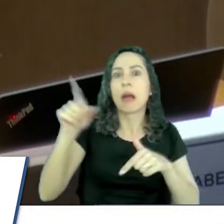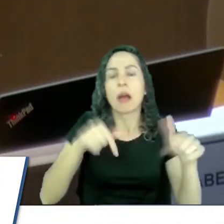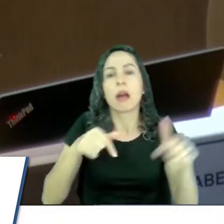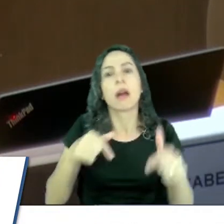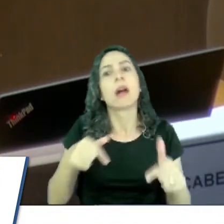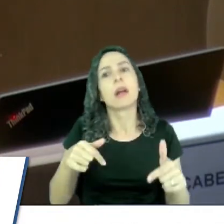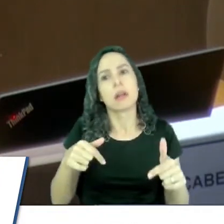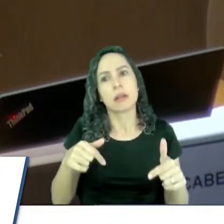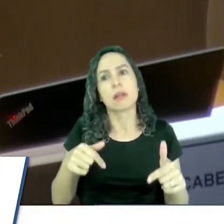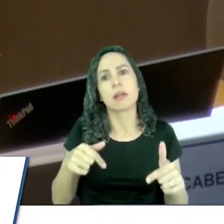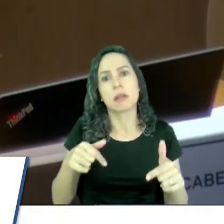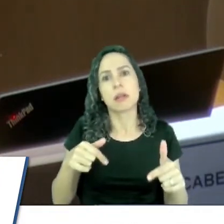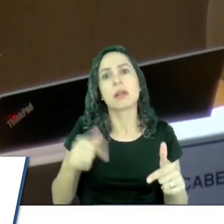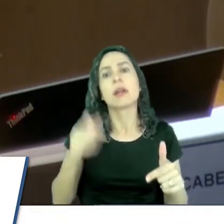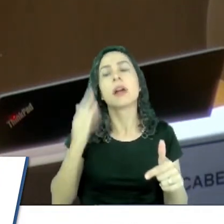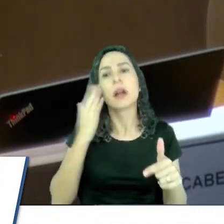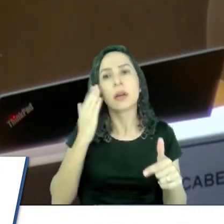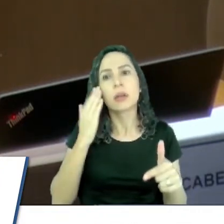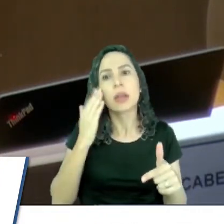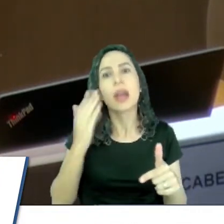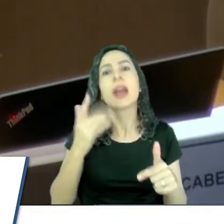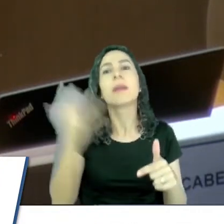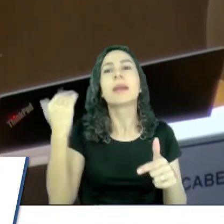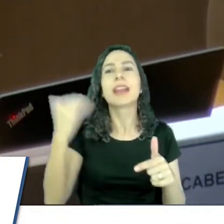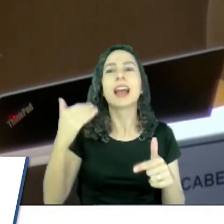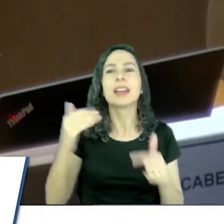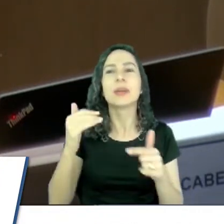bancas de jornal, conversei com a Mariela,